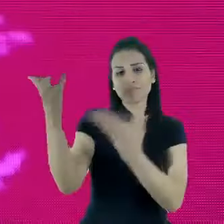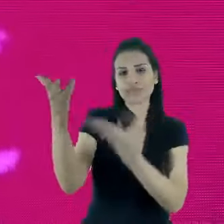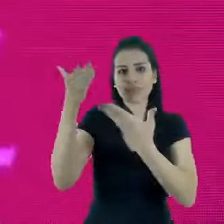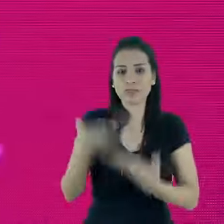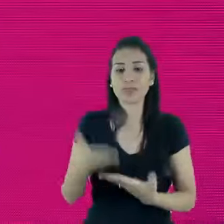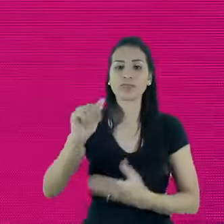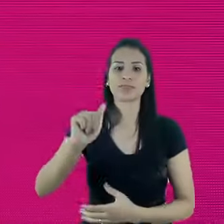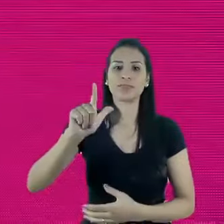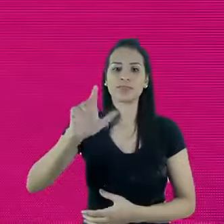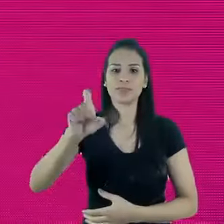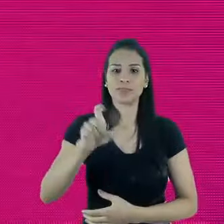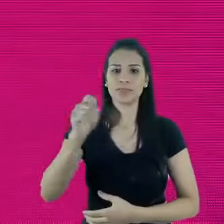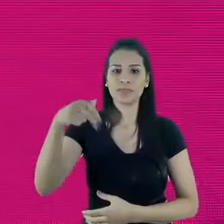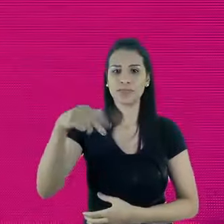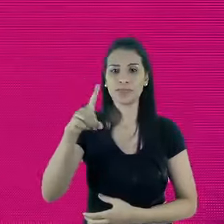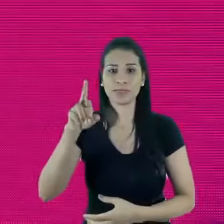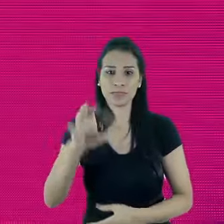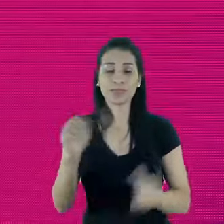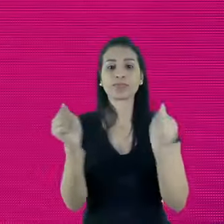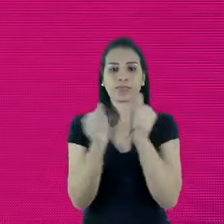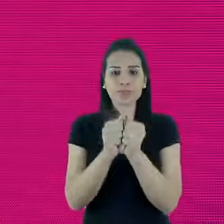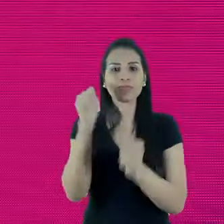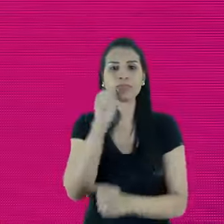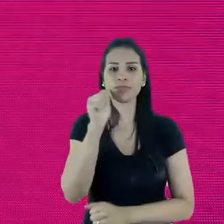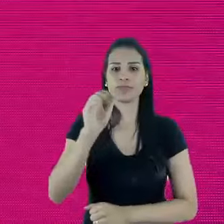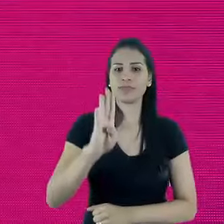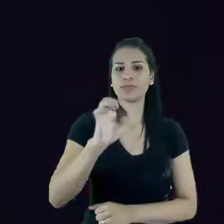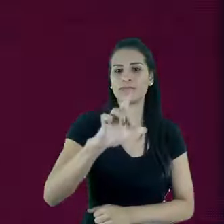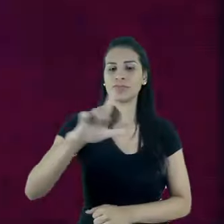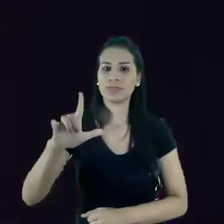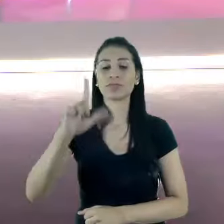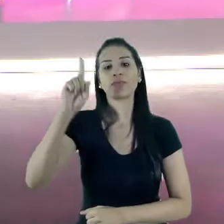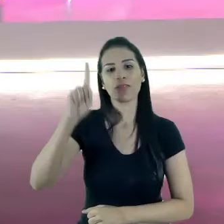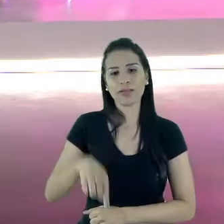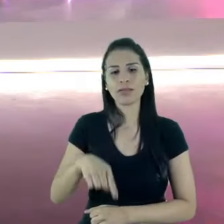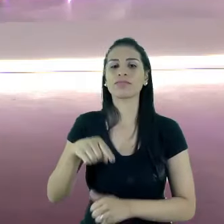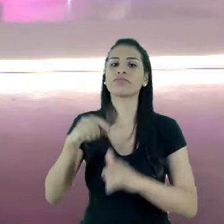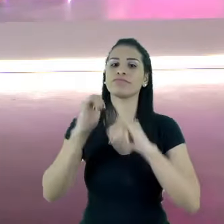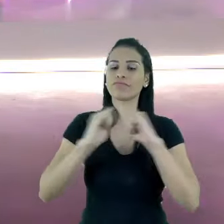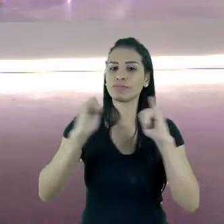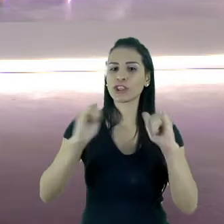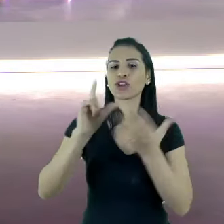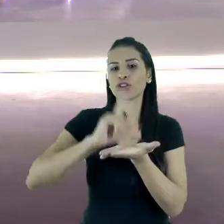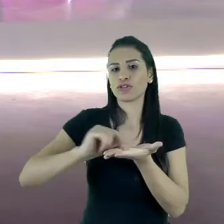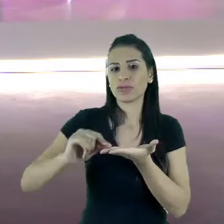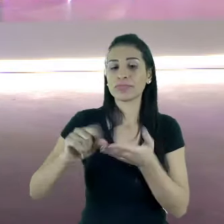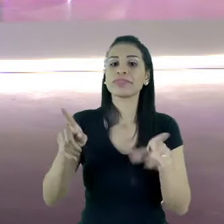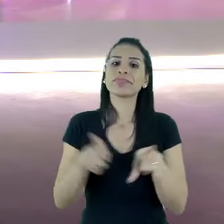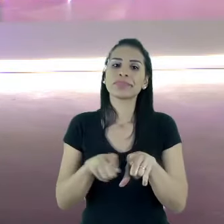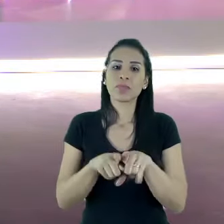juntamente com a palestrante Bel Humbert, empreendedora digital. E para completar nosso debate, Rachel Maia,